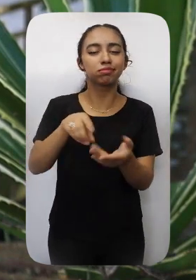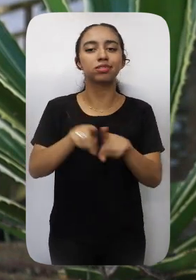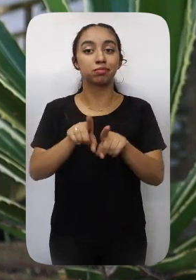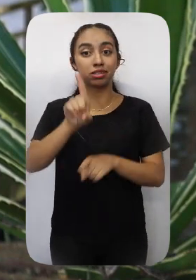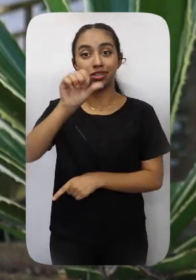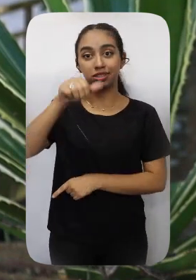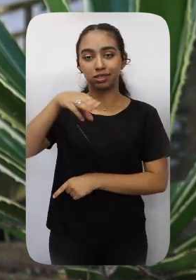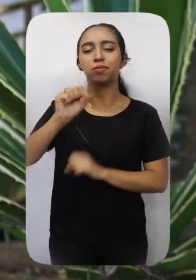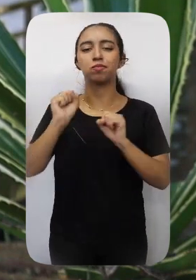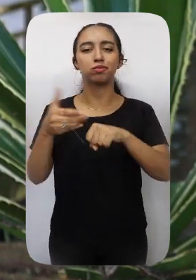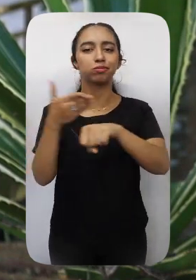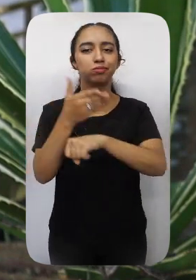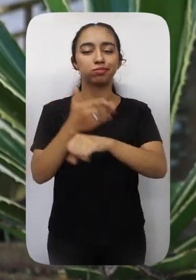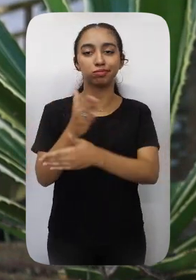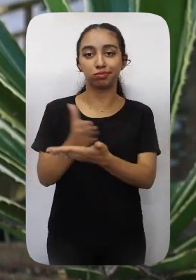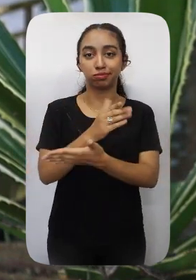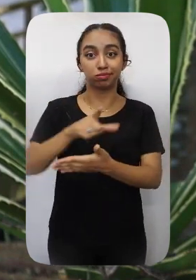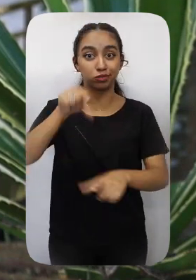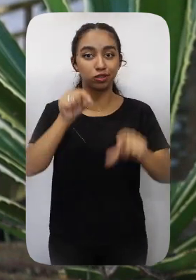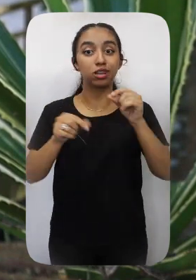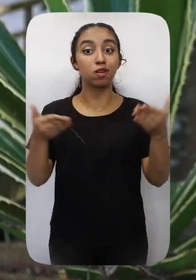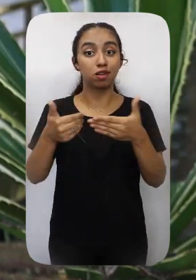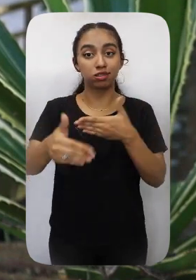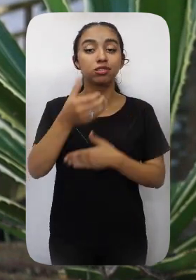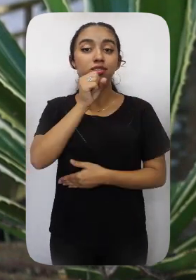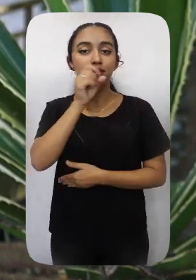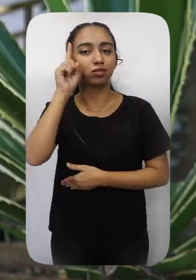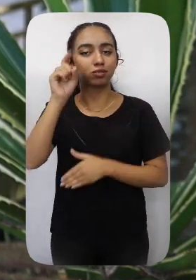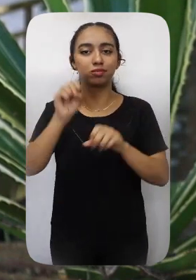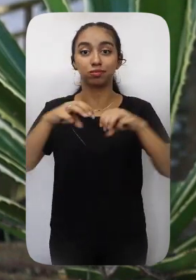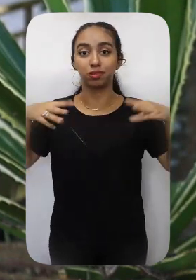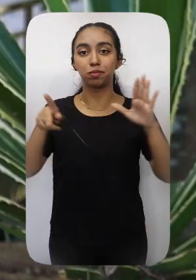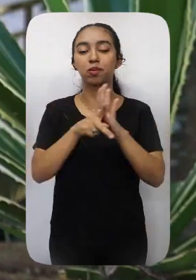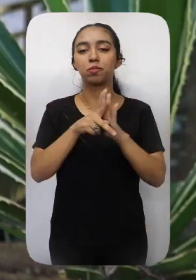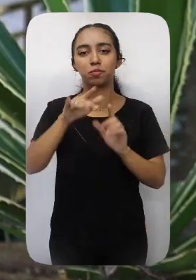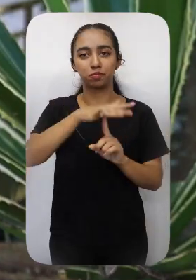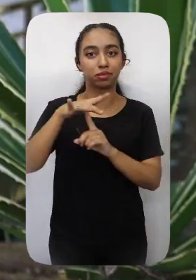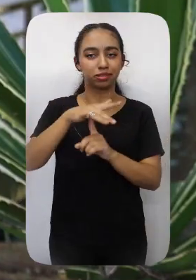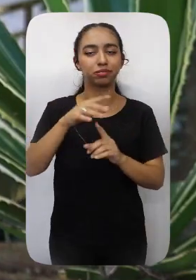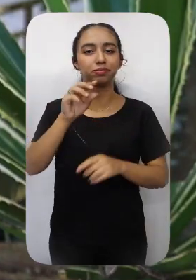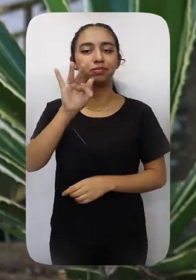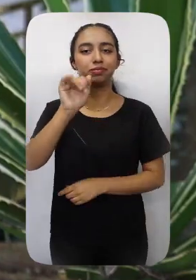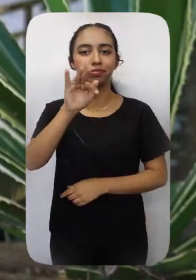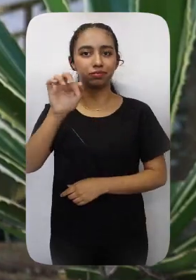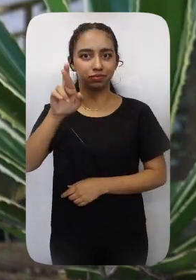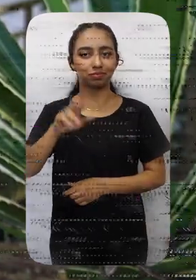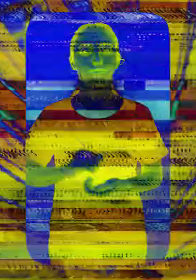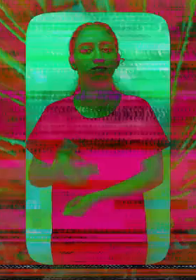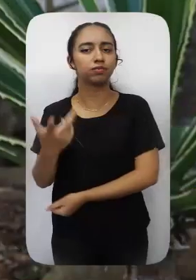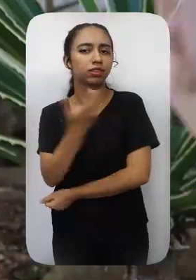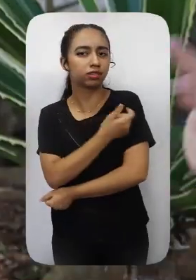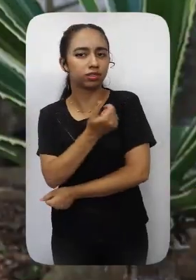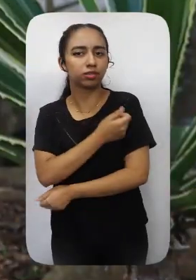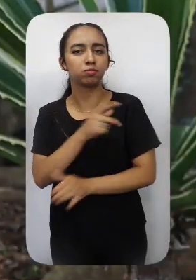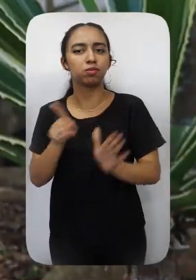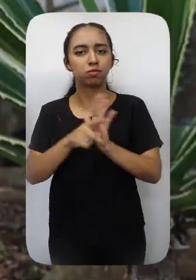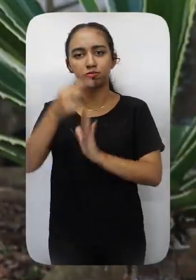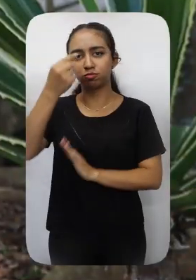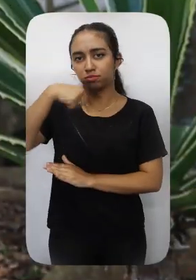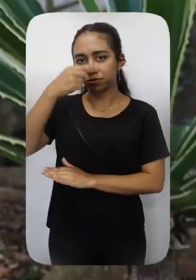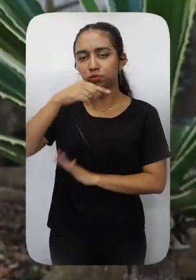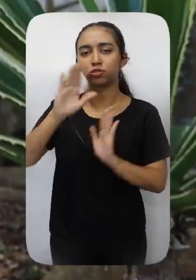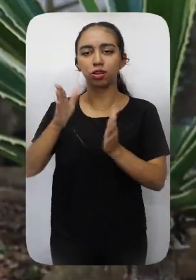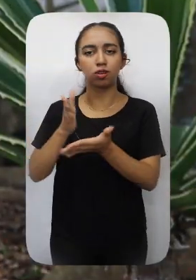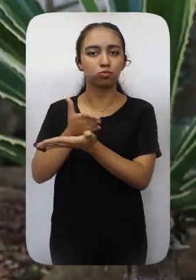modalidades de xadrez e dama poderão participar da seletiva neste sábado, dia 6, no Ginásio Paulo Portela. Vacinação